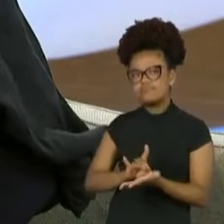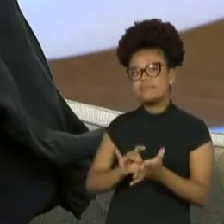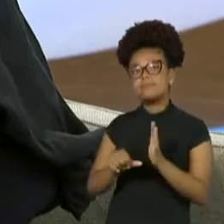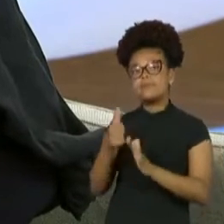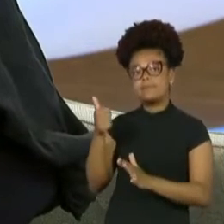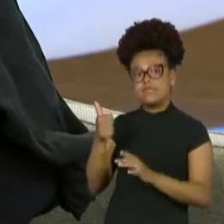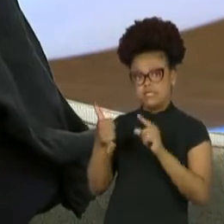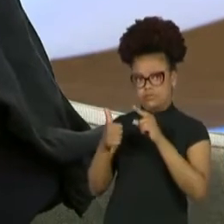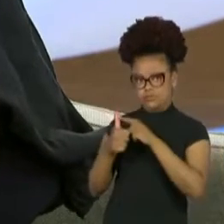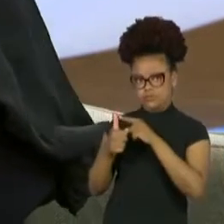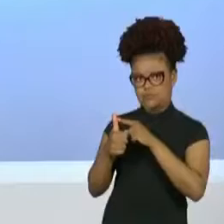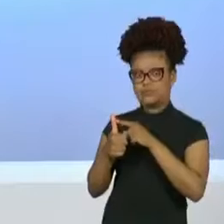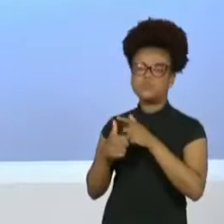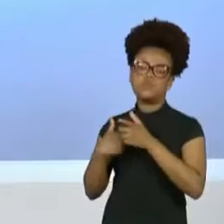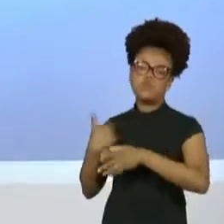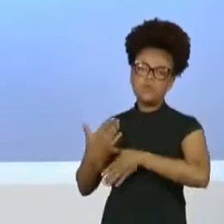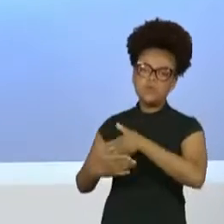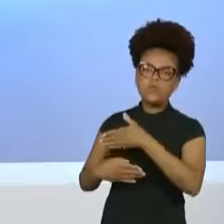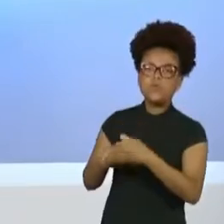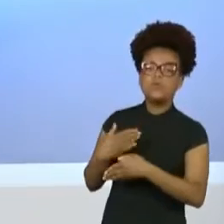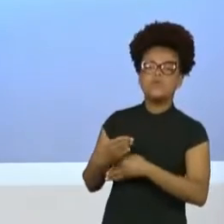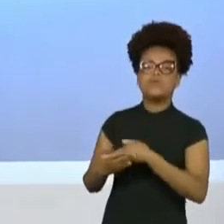E com todos você... o nome dos...